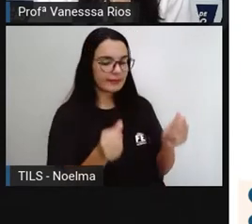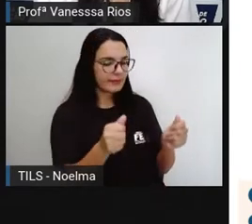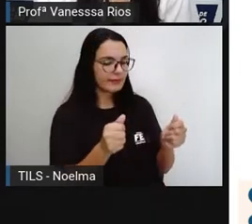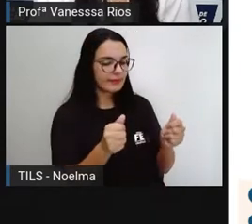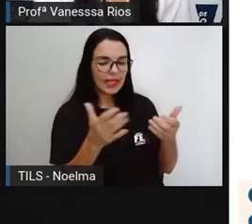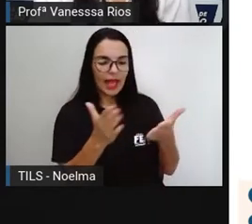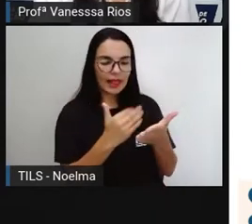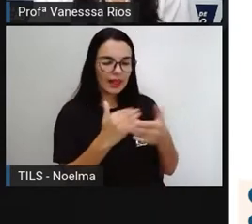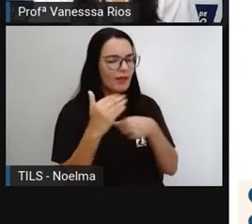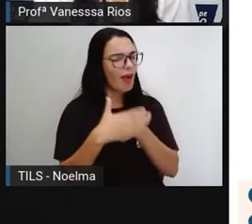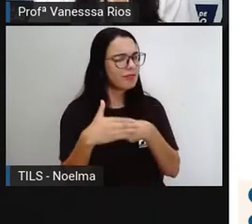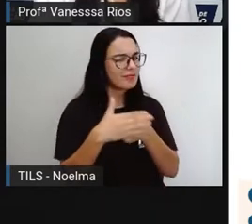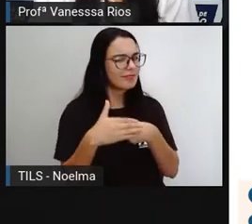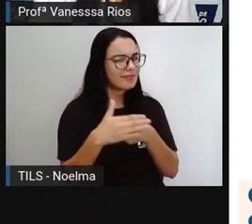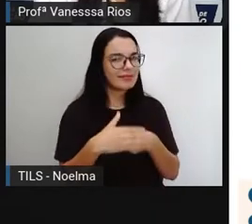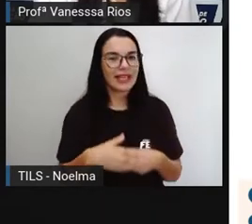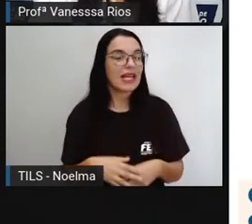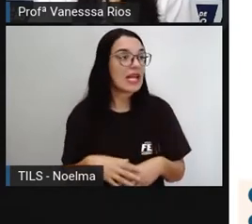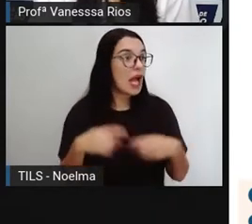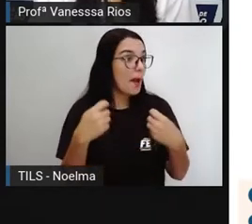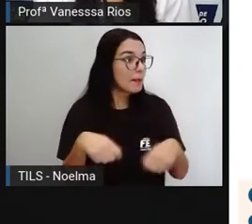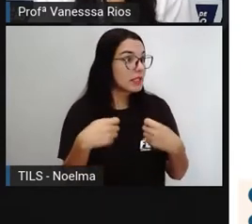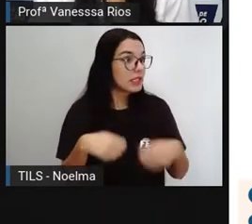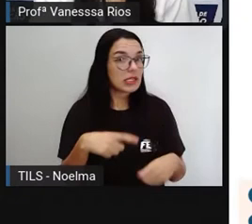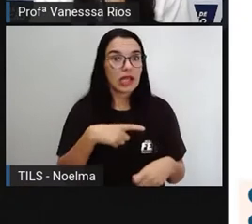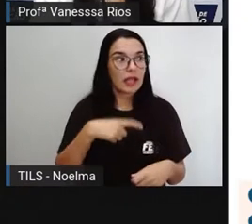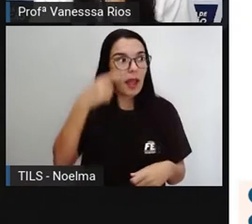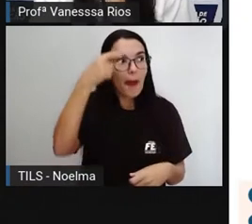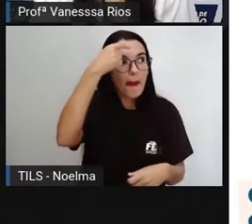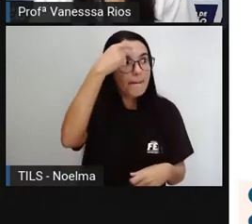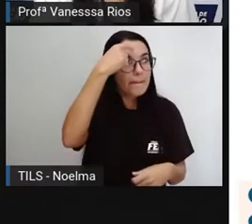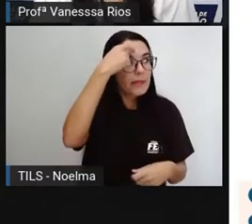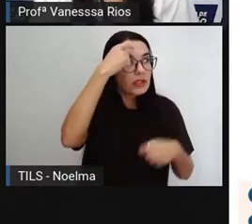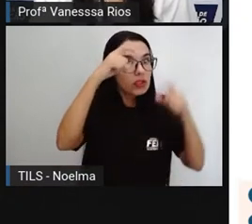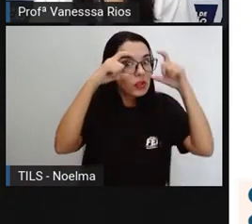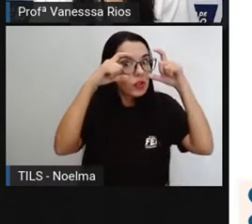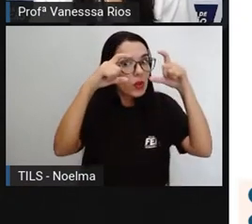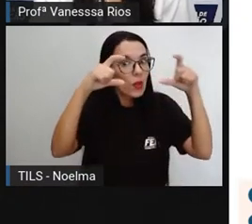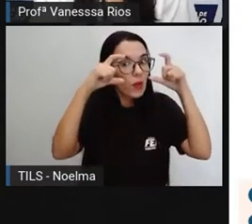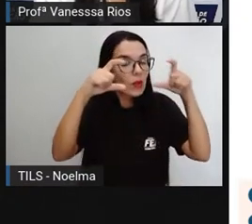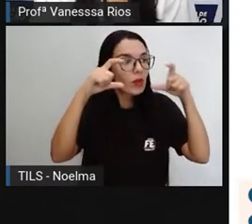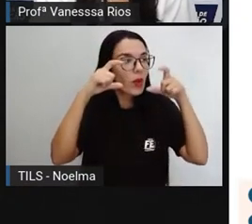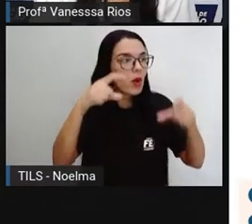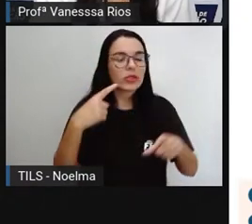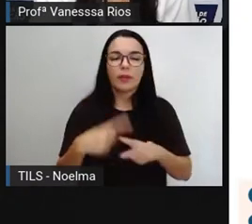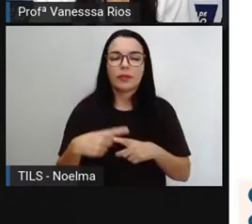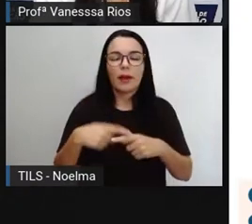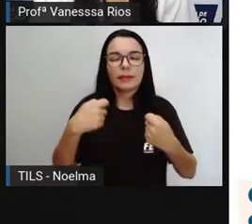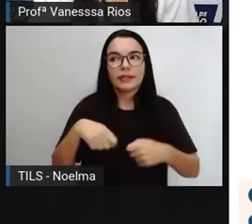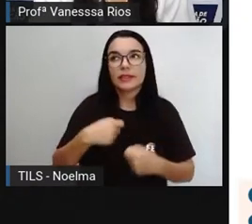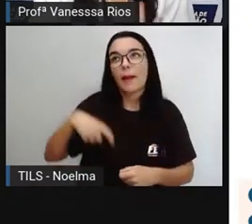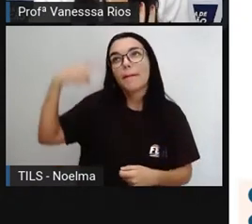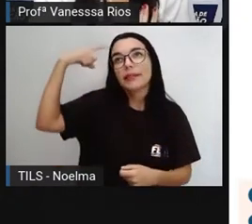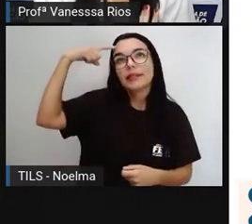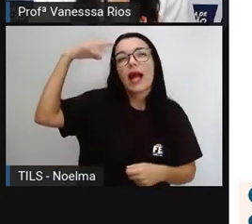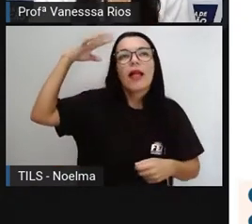carinho. Precisamos ter uma mente curiosa, não é? Para pensar nas ideias dos livros.